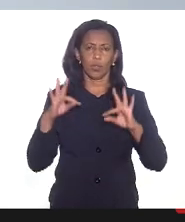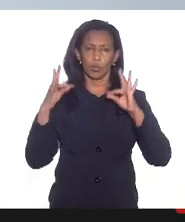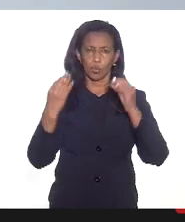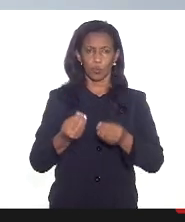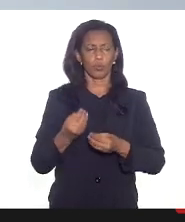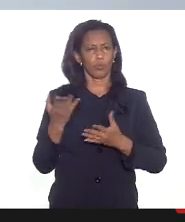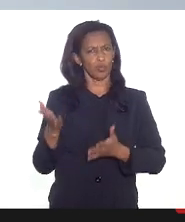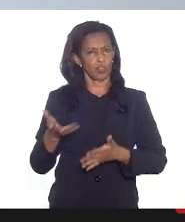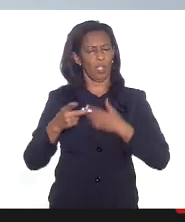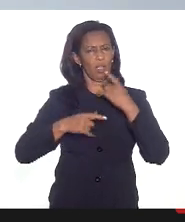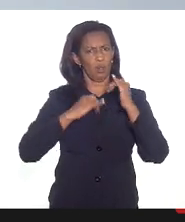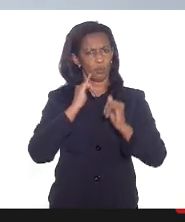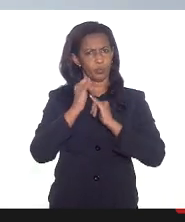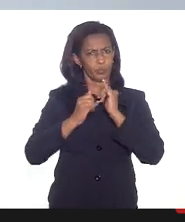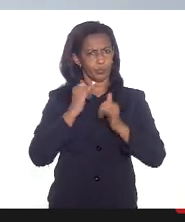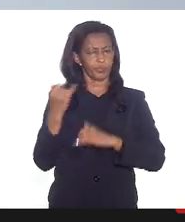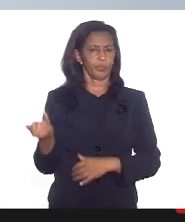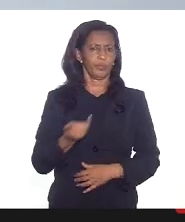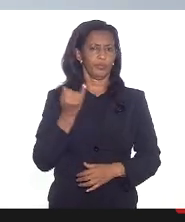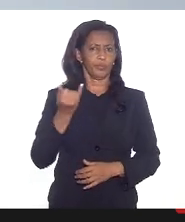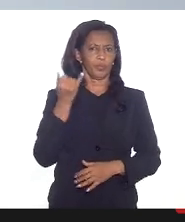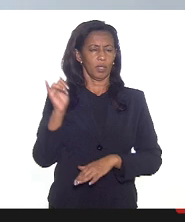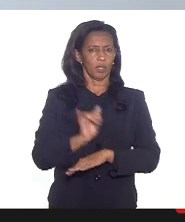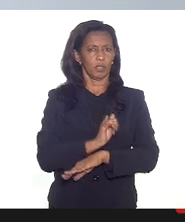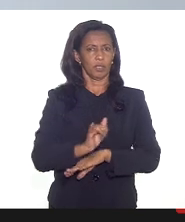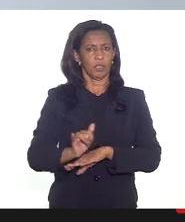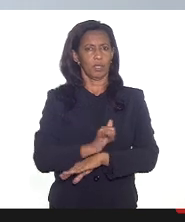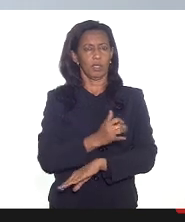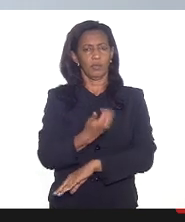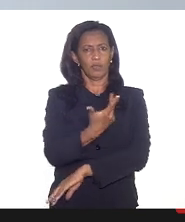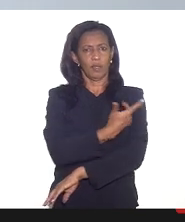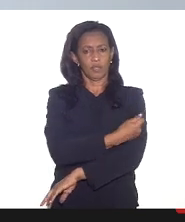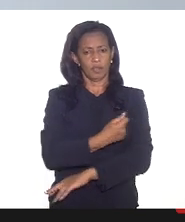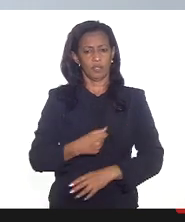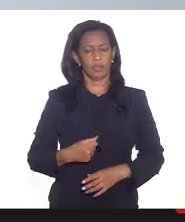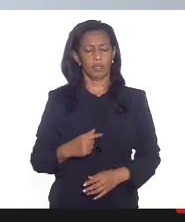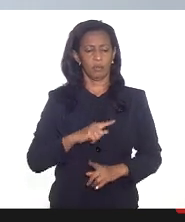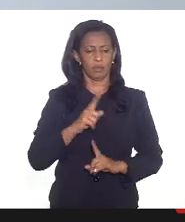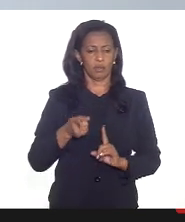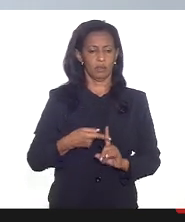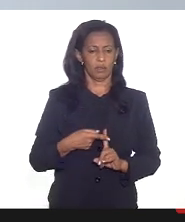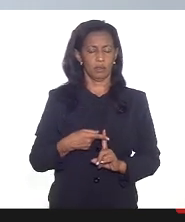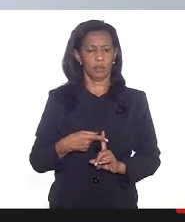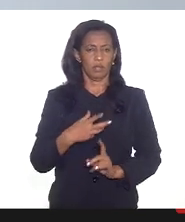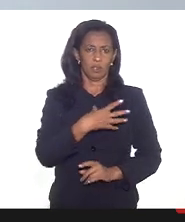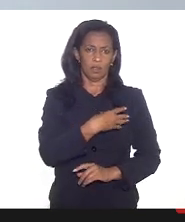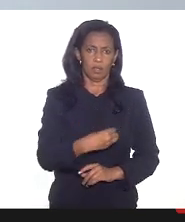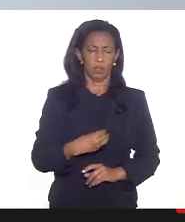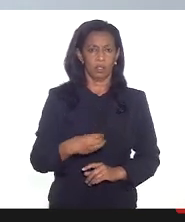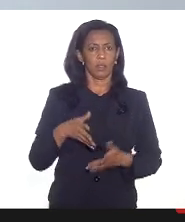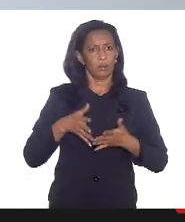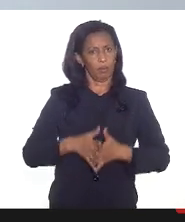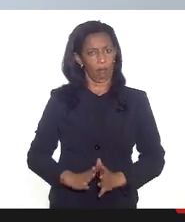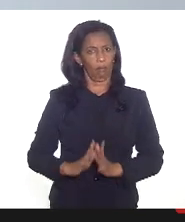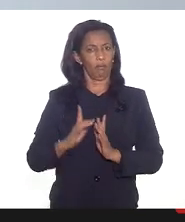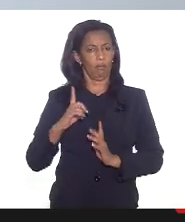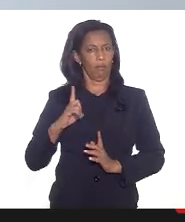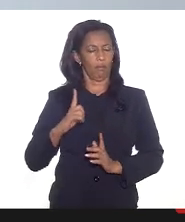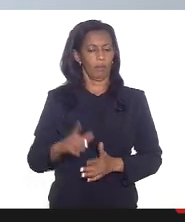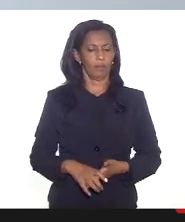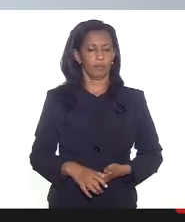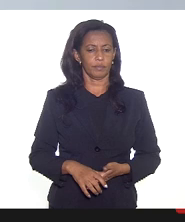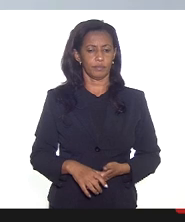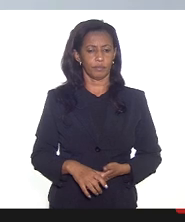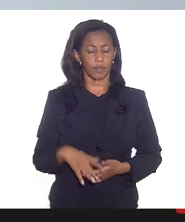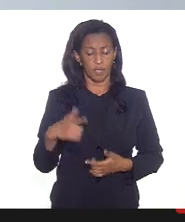já trouxe várias ponderações que são importantes para a estratégia de vacinação das gestantes lactantes e hipoérperas e